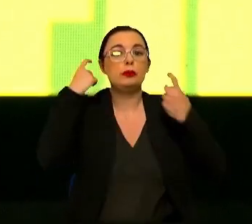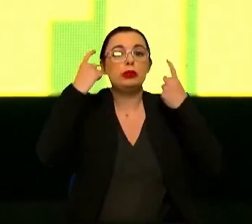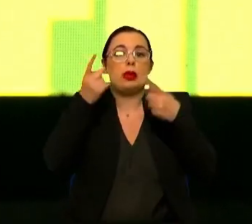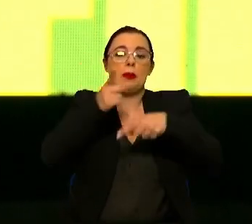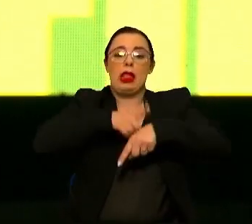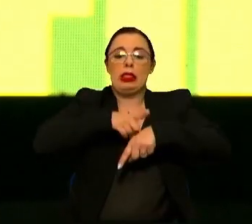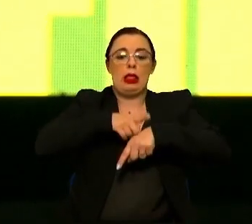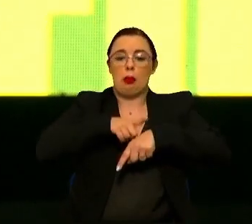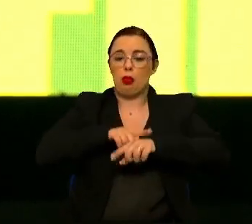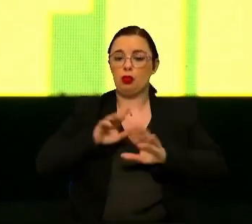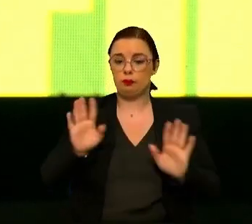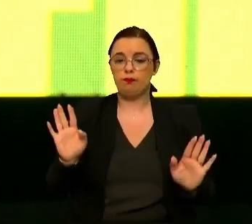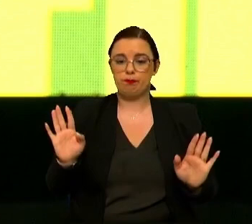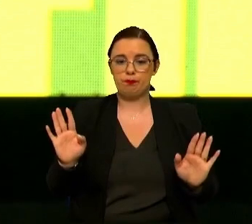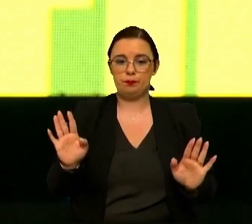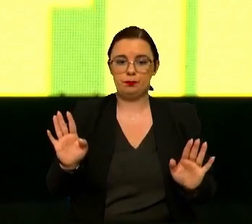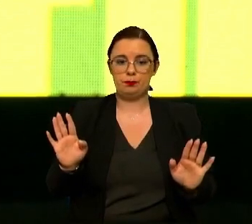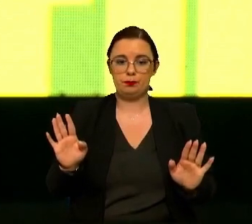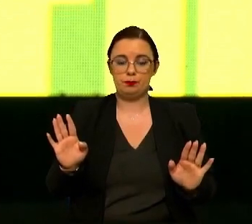É uma questão de tempo.